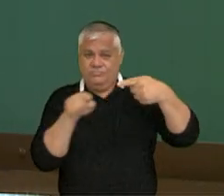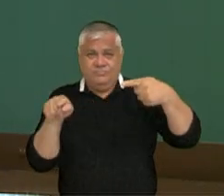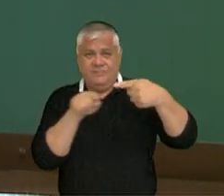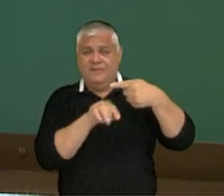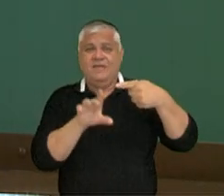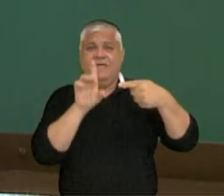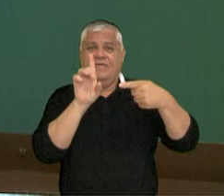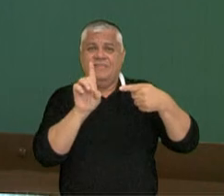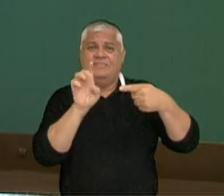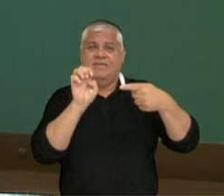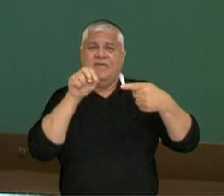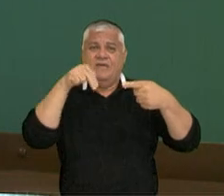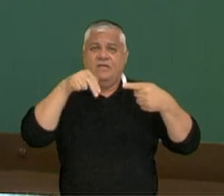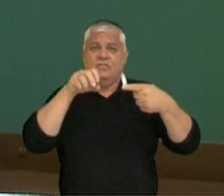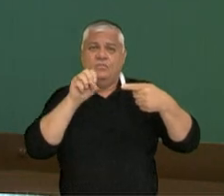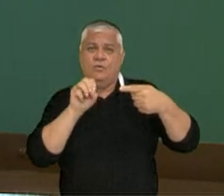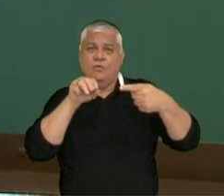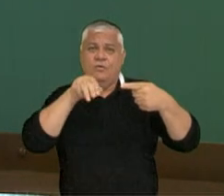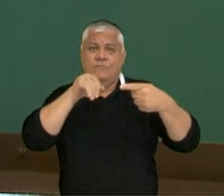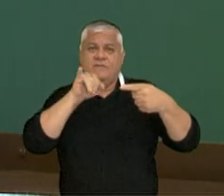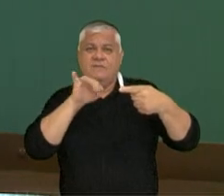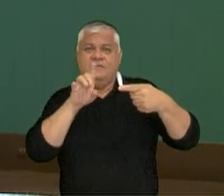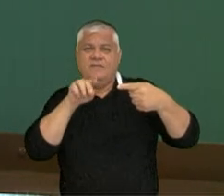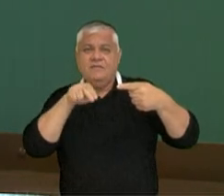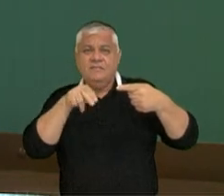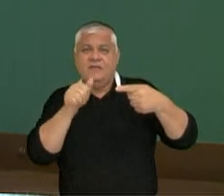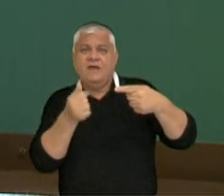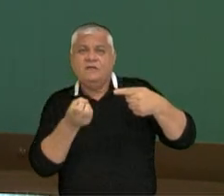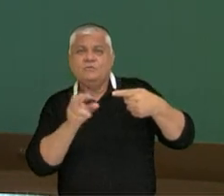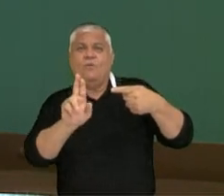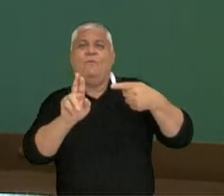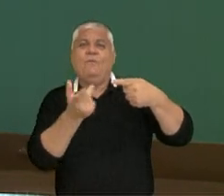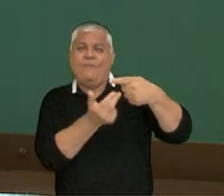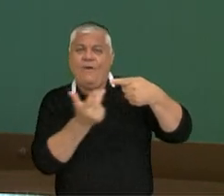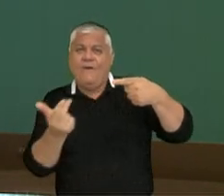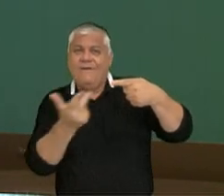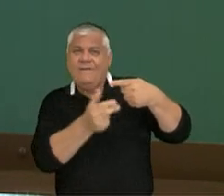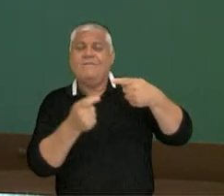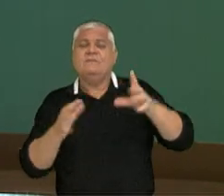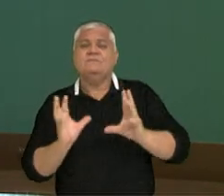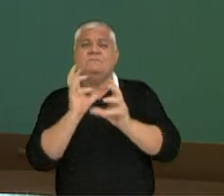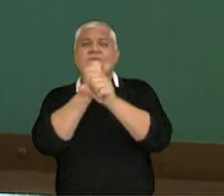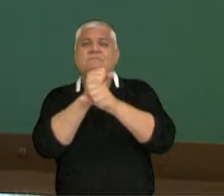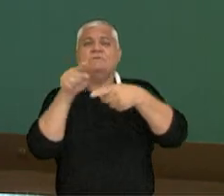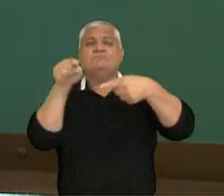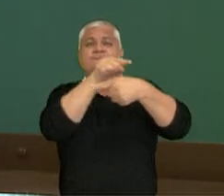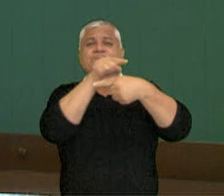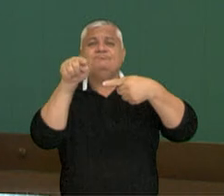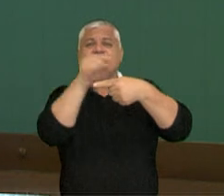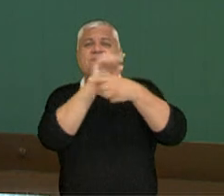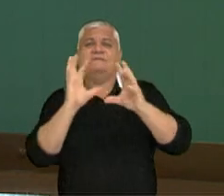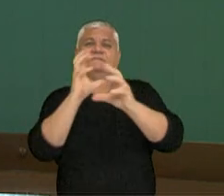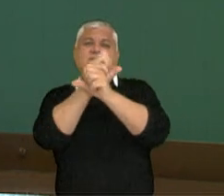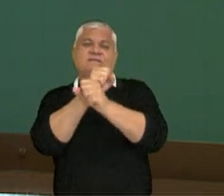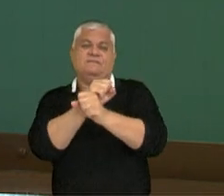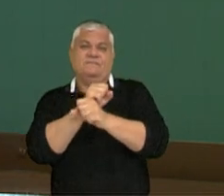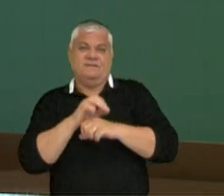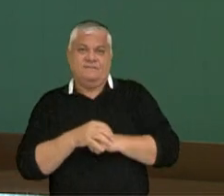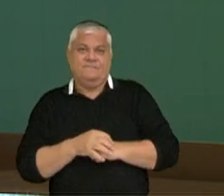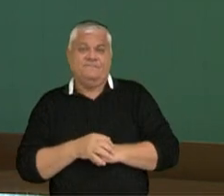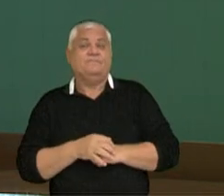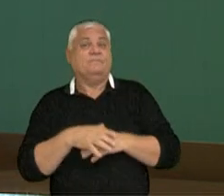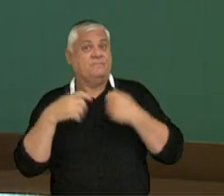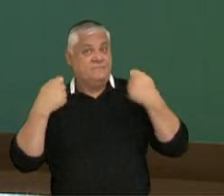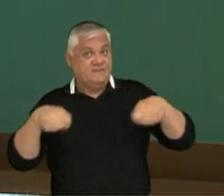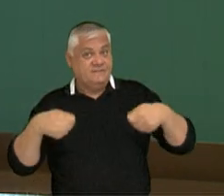denominadores iguais, para que a gente possa fazer, então, a soma ou subtração quando essas